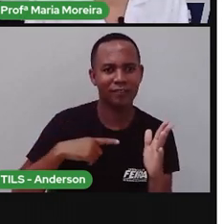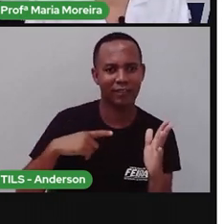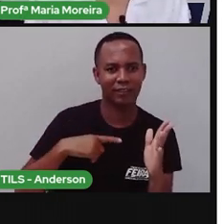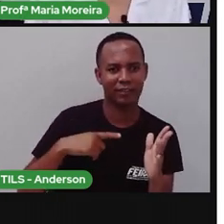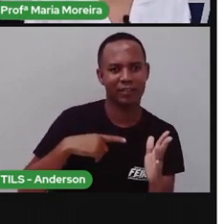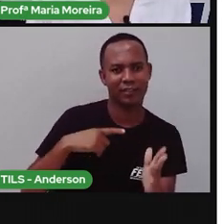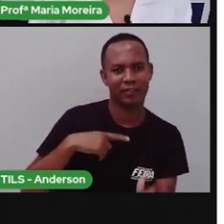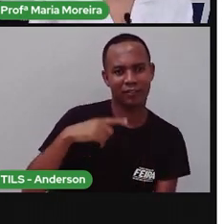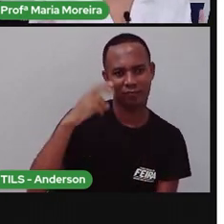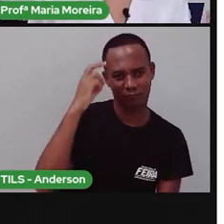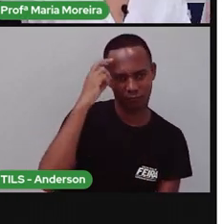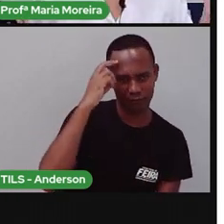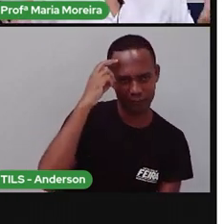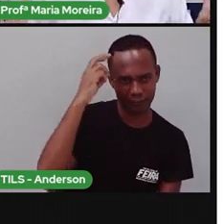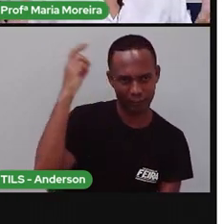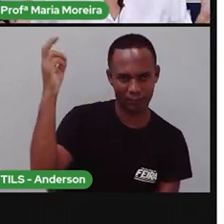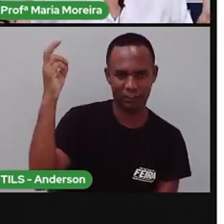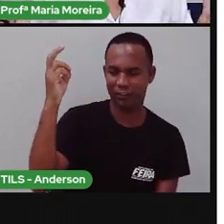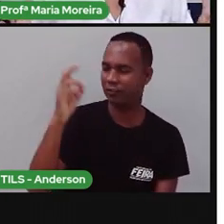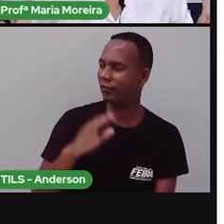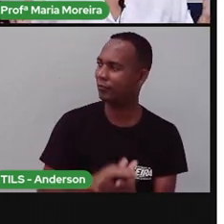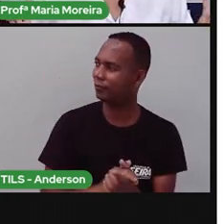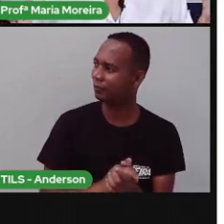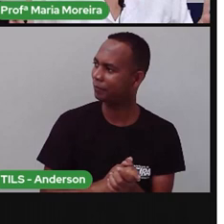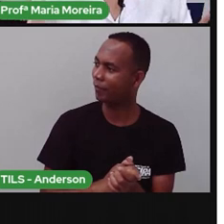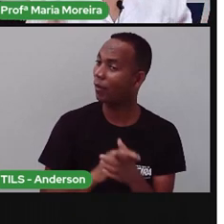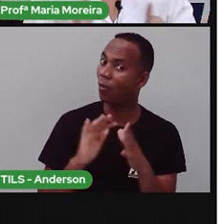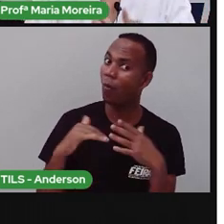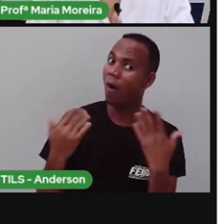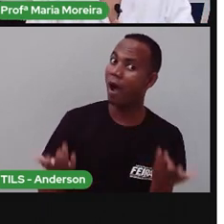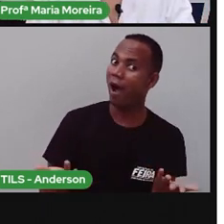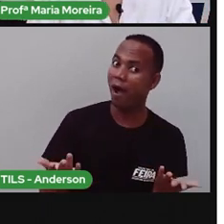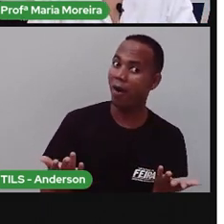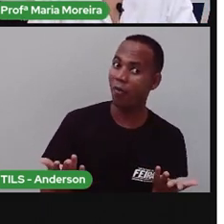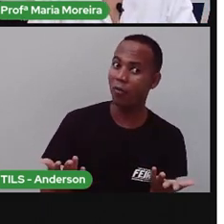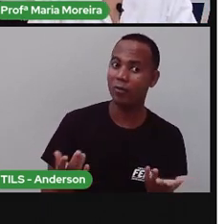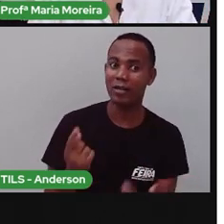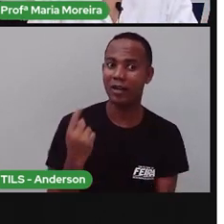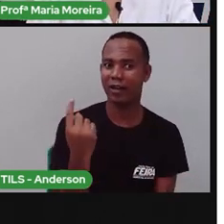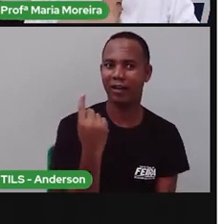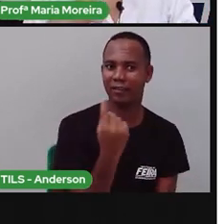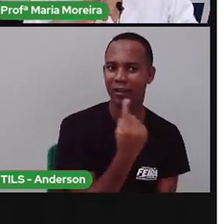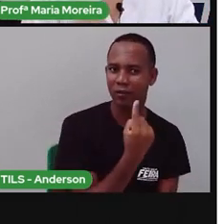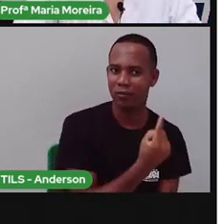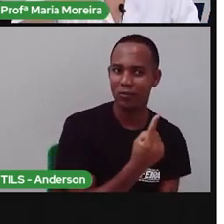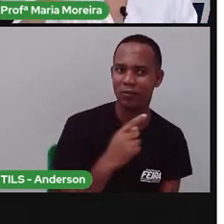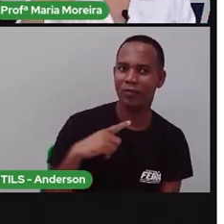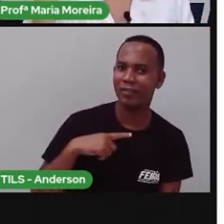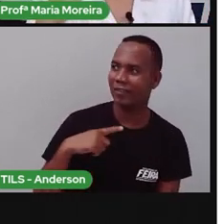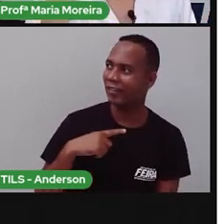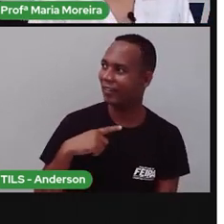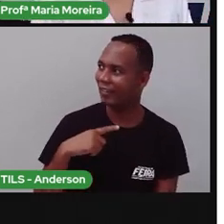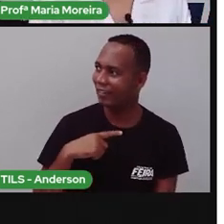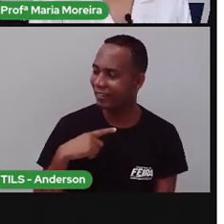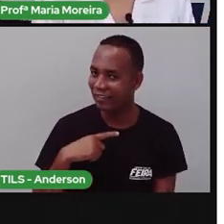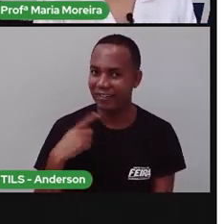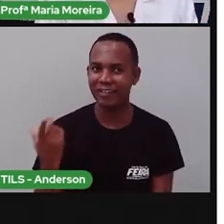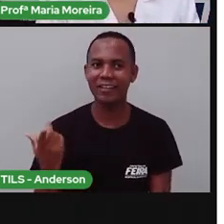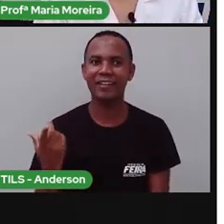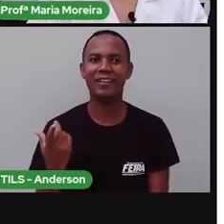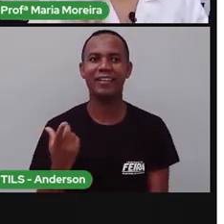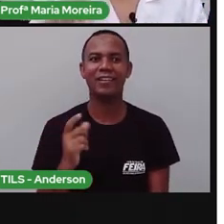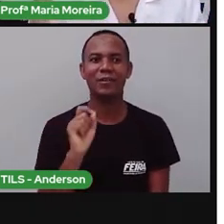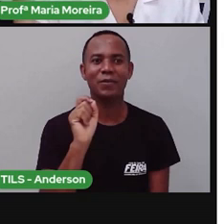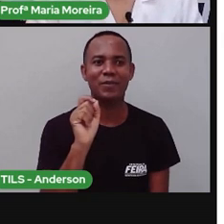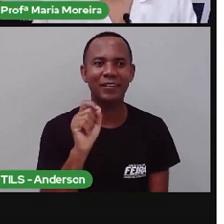Inteligência. Só que tem um detalhe, Anderson, tá? Cada um tem um detalhe. Qual? Cada um, na verdade,